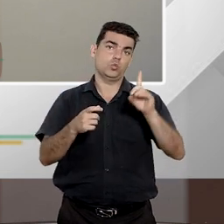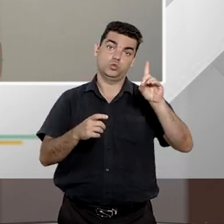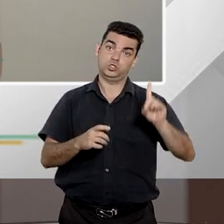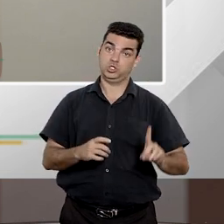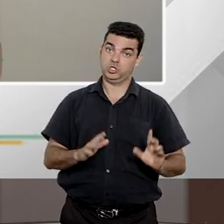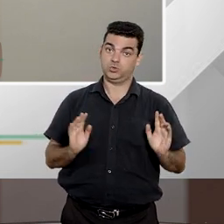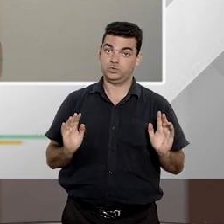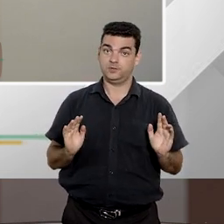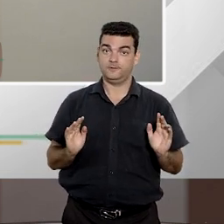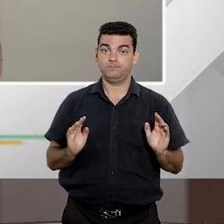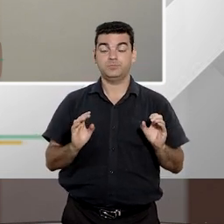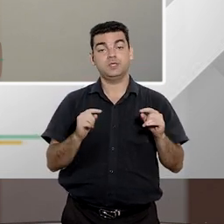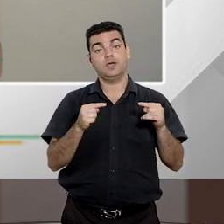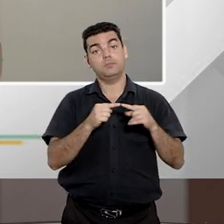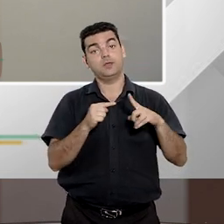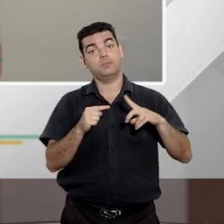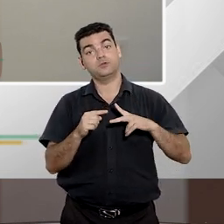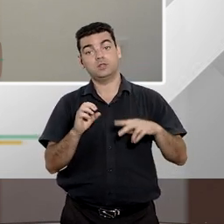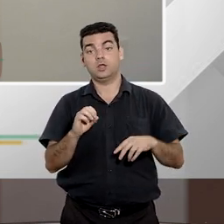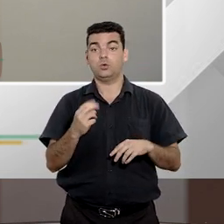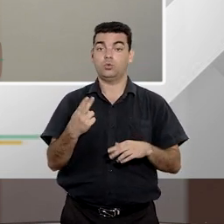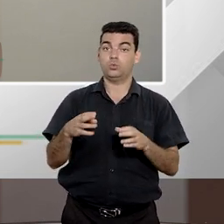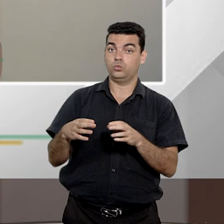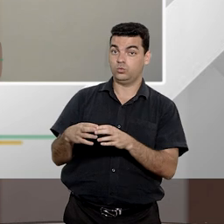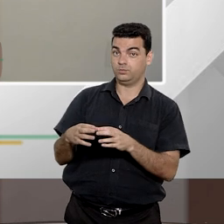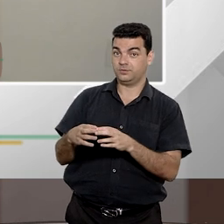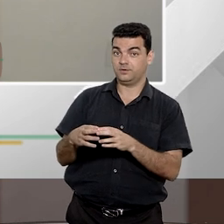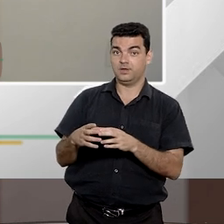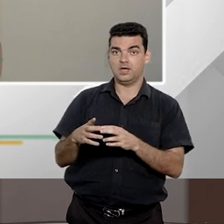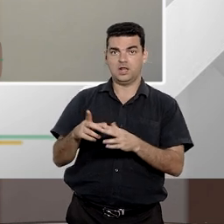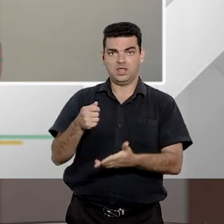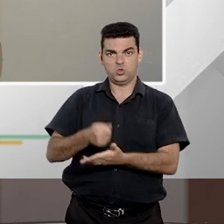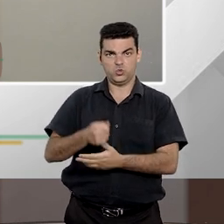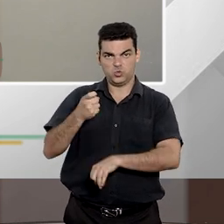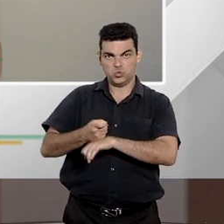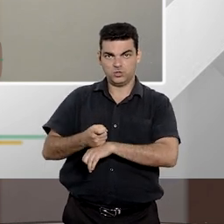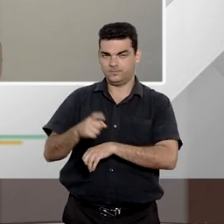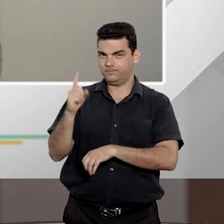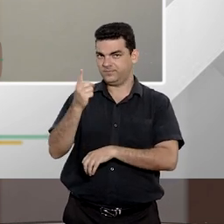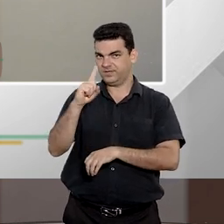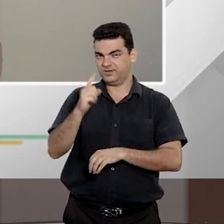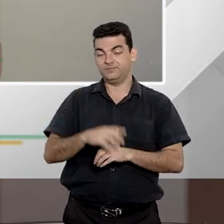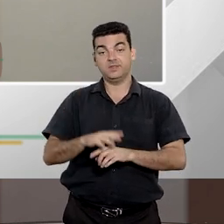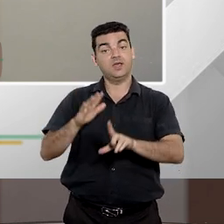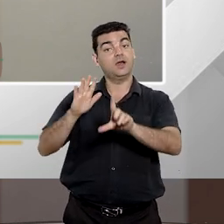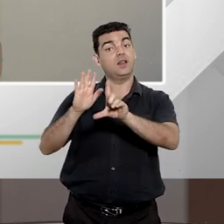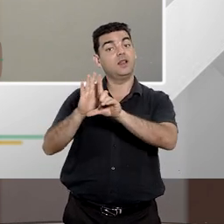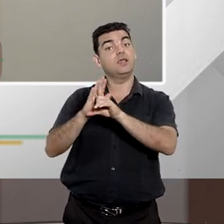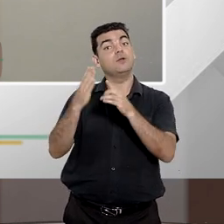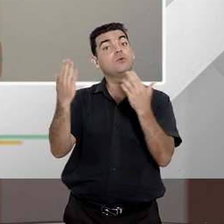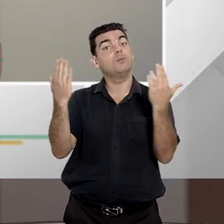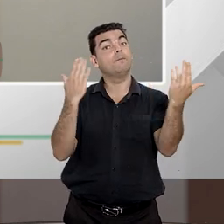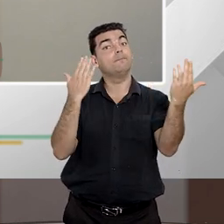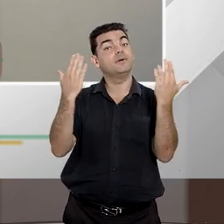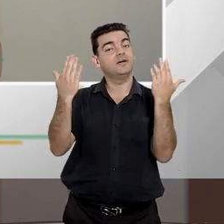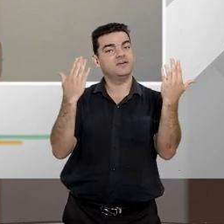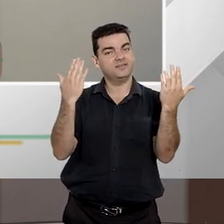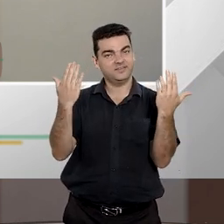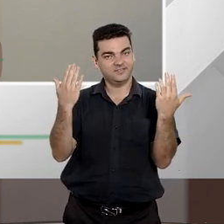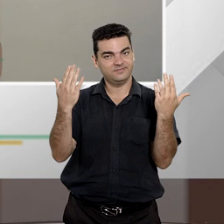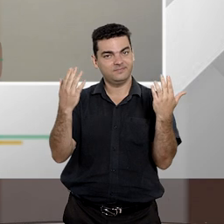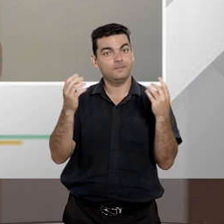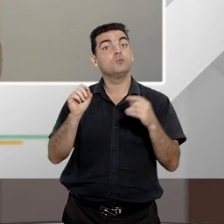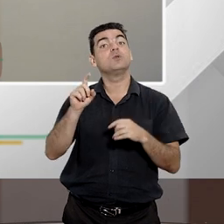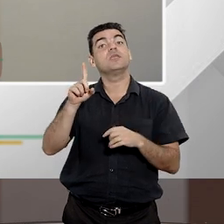difusos e coletivos, eles não são um rol taxativo. A lei traz alguns exemplos do que